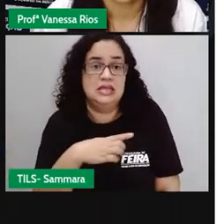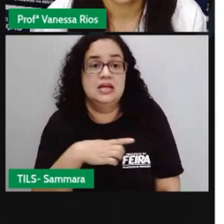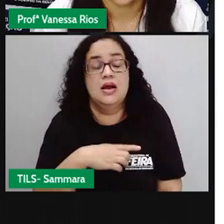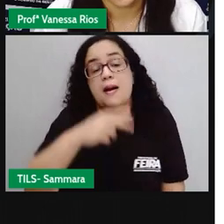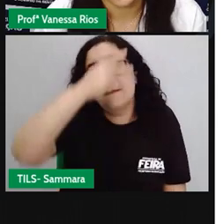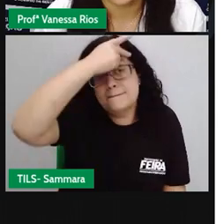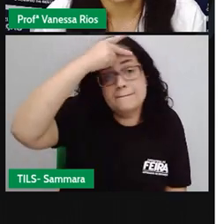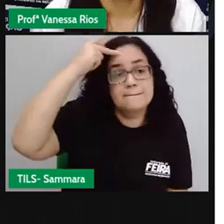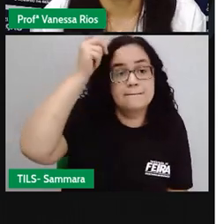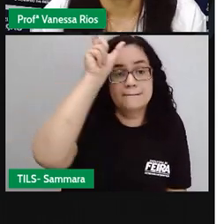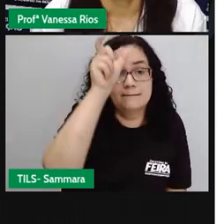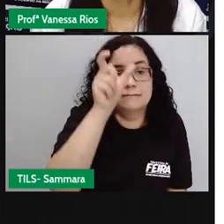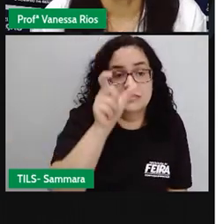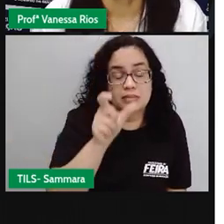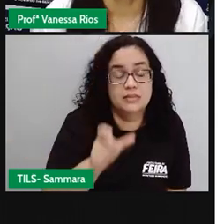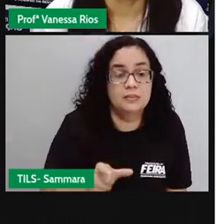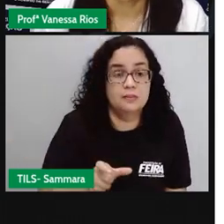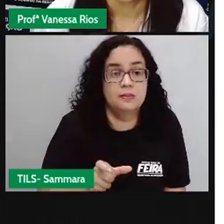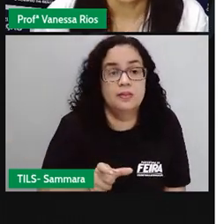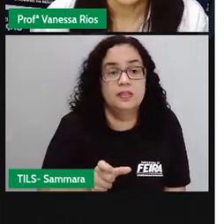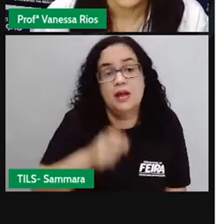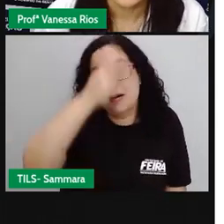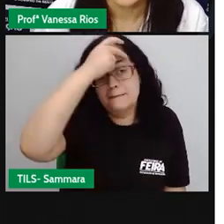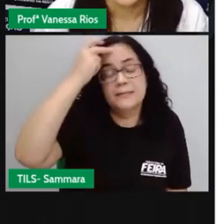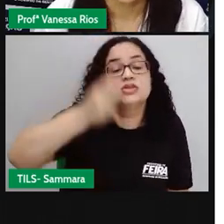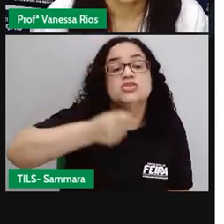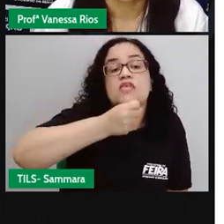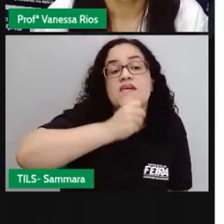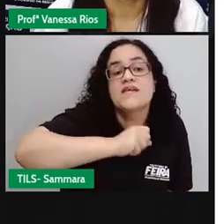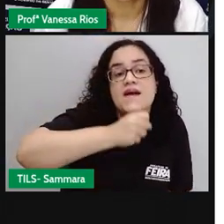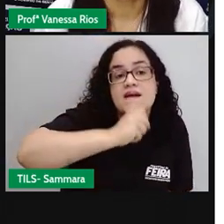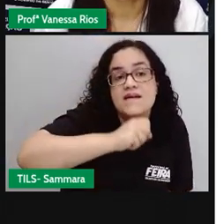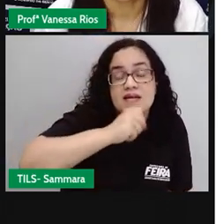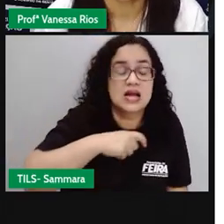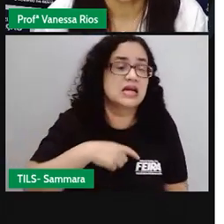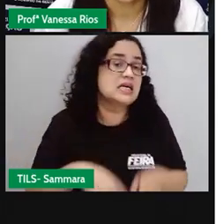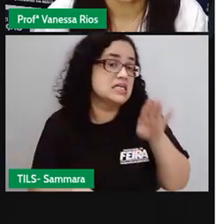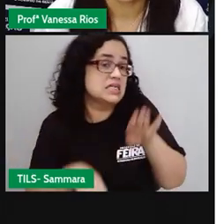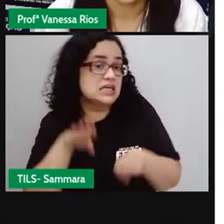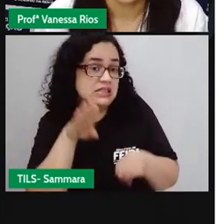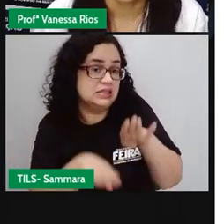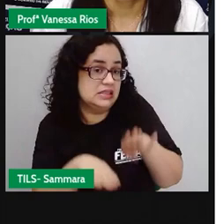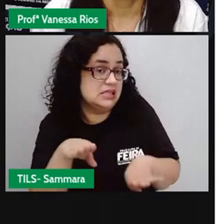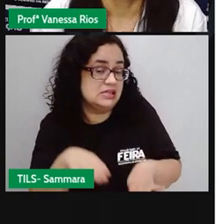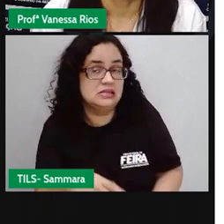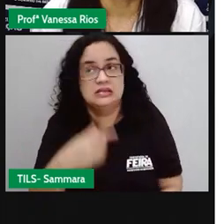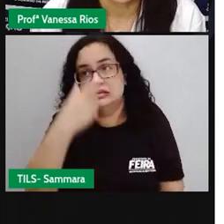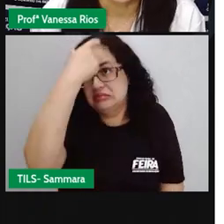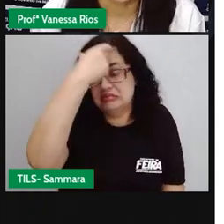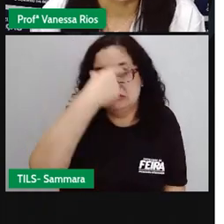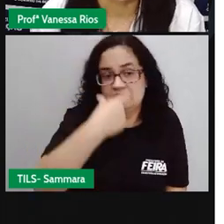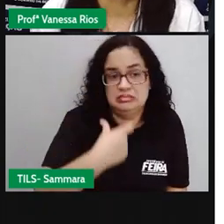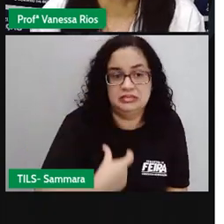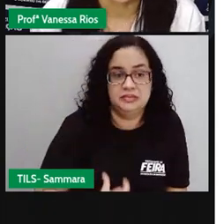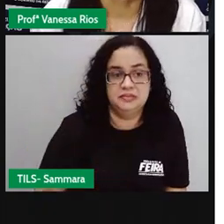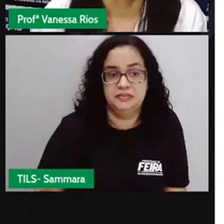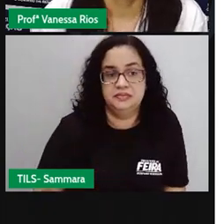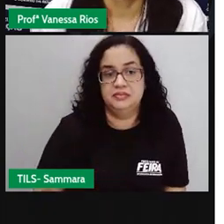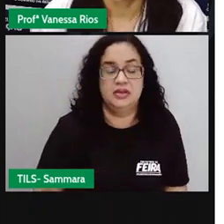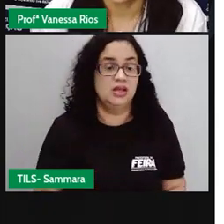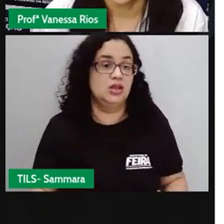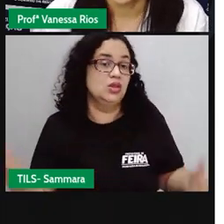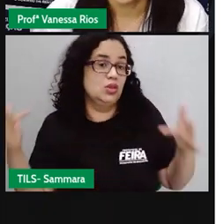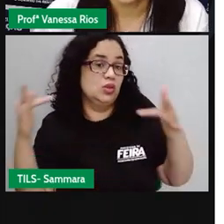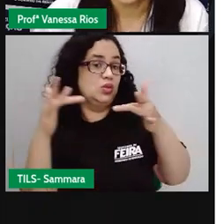relação a pessoas. Principalmente pessoas idosas, né? Pessoas que, às vezes, a aparência não está de